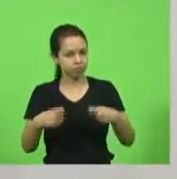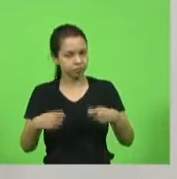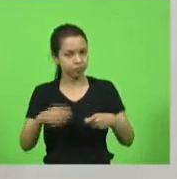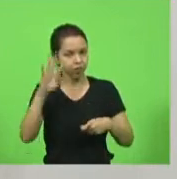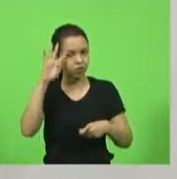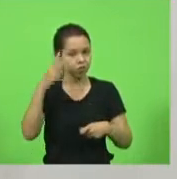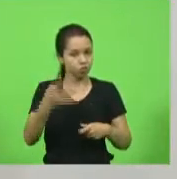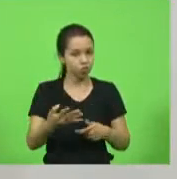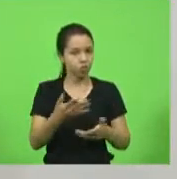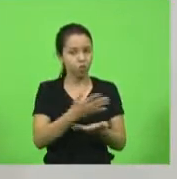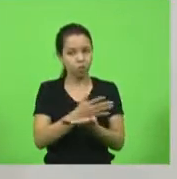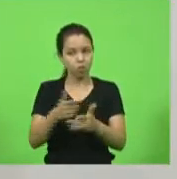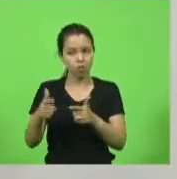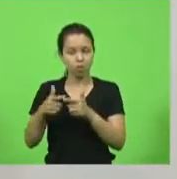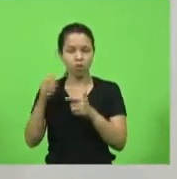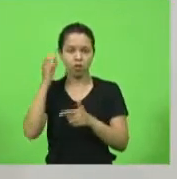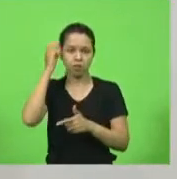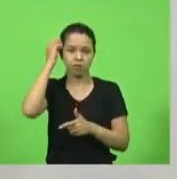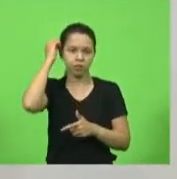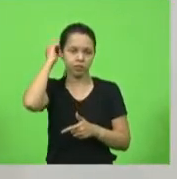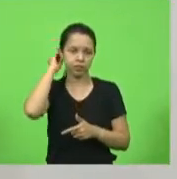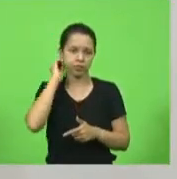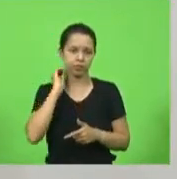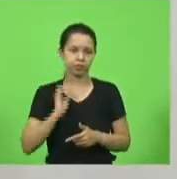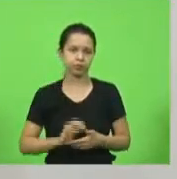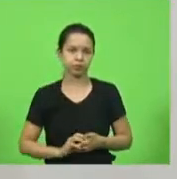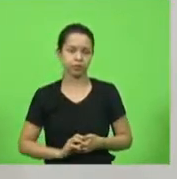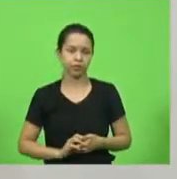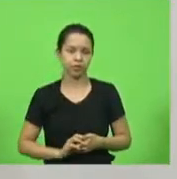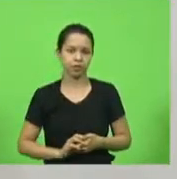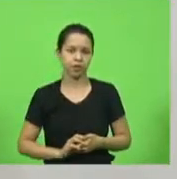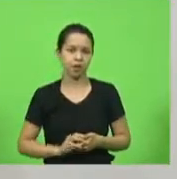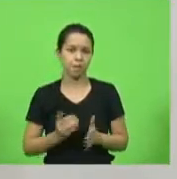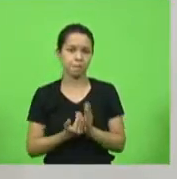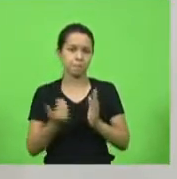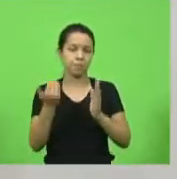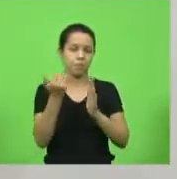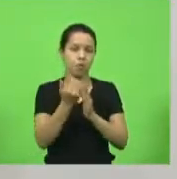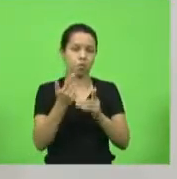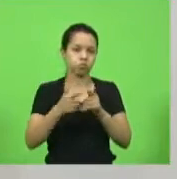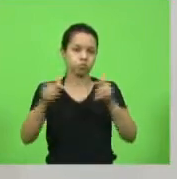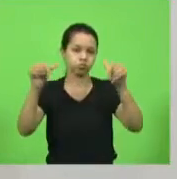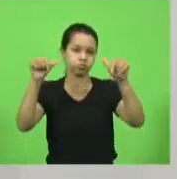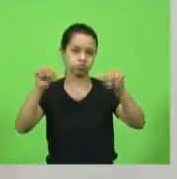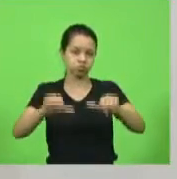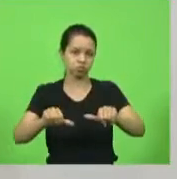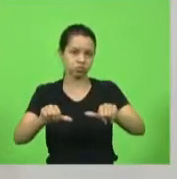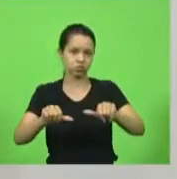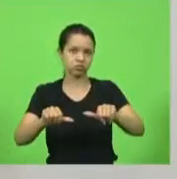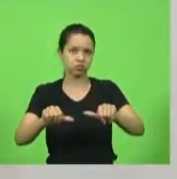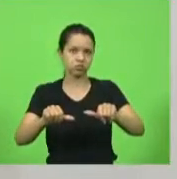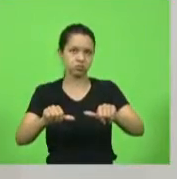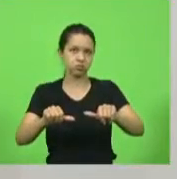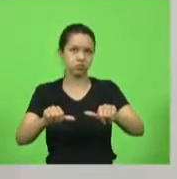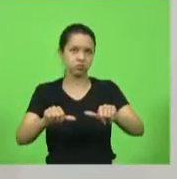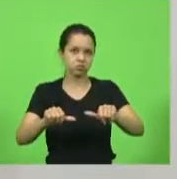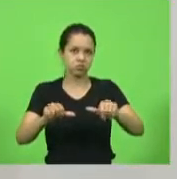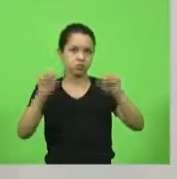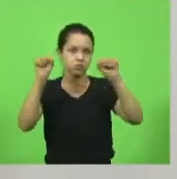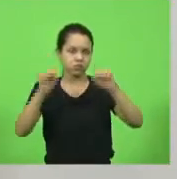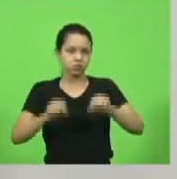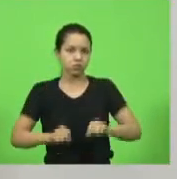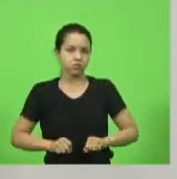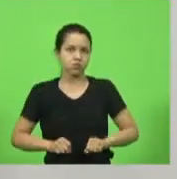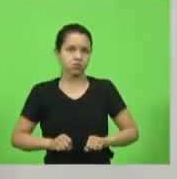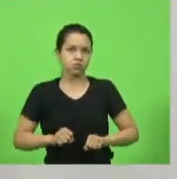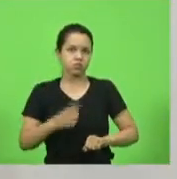problemas poxa vida a maior crise já testemunhada cem anos